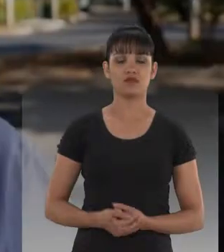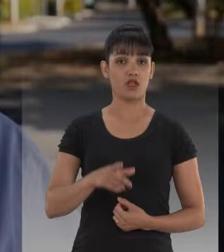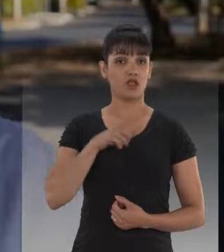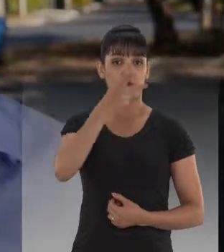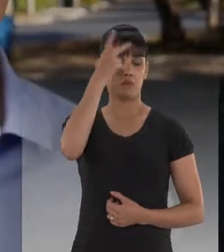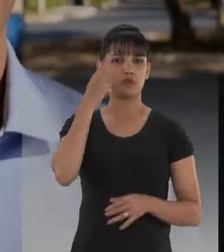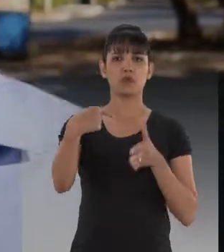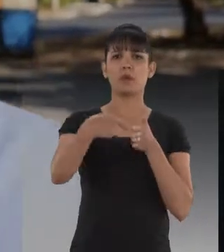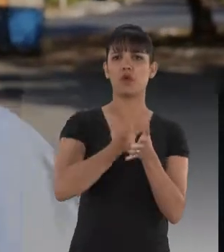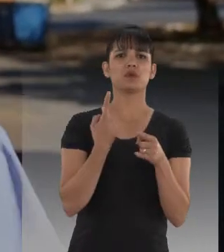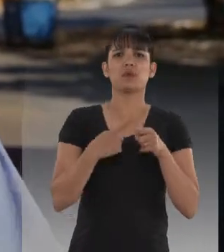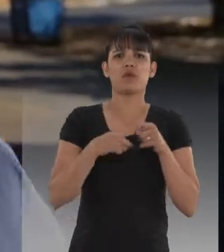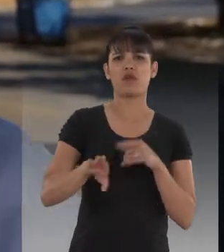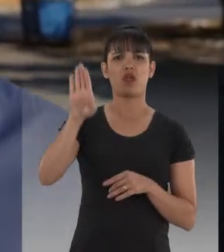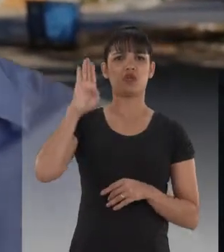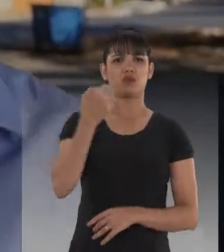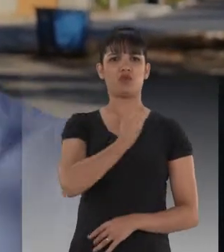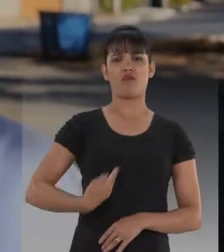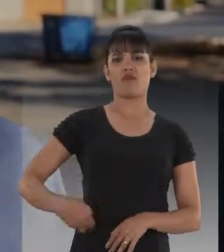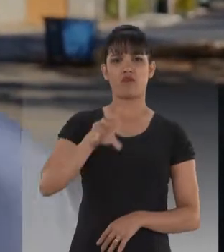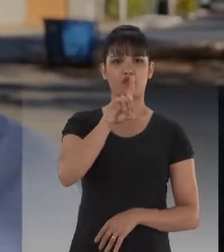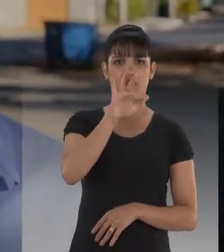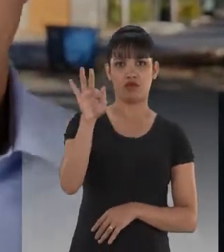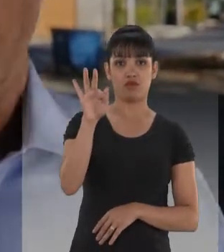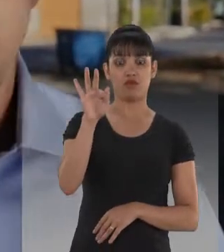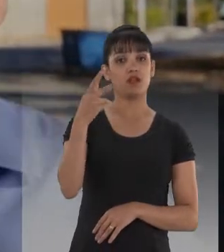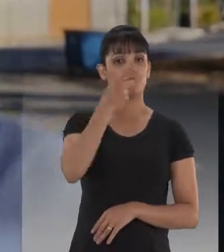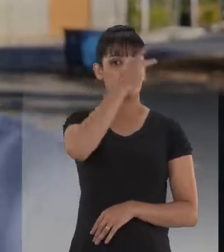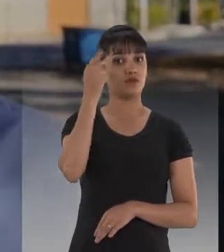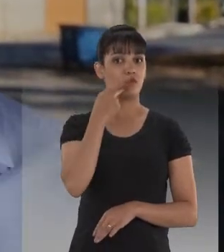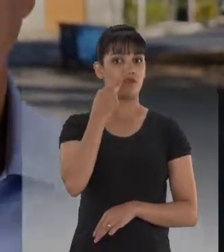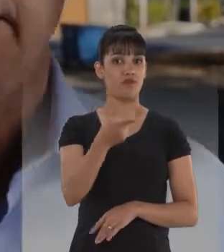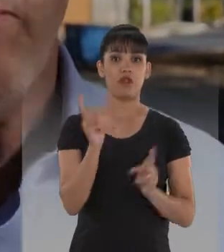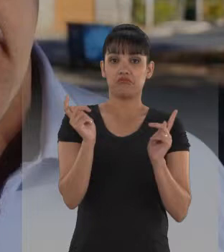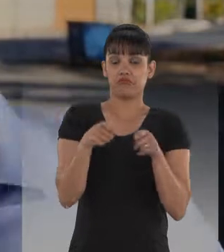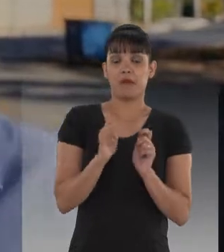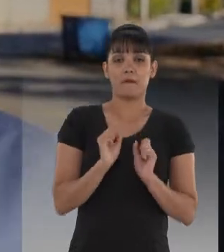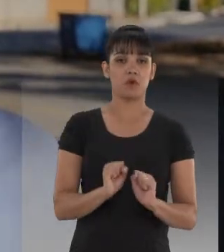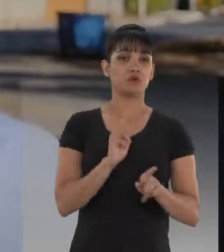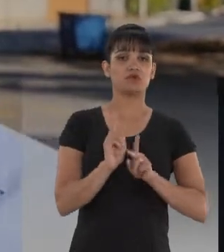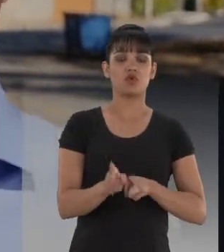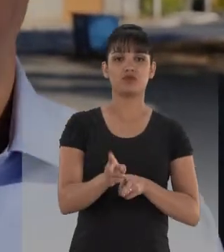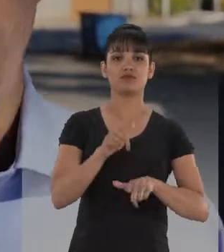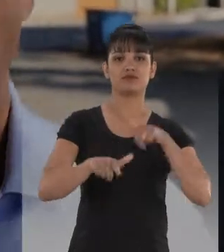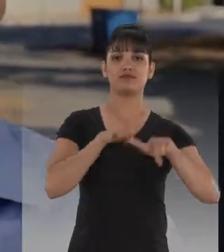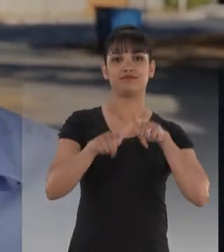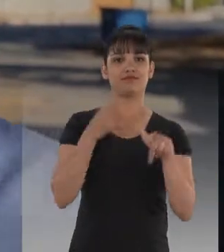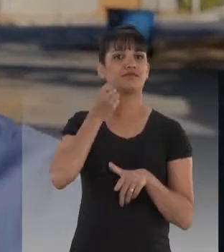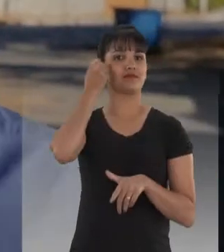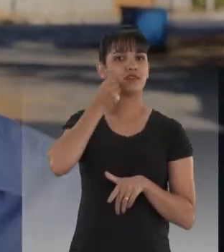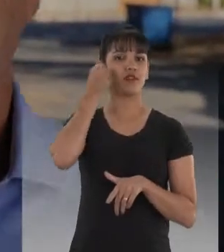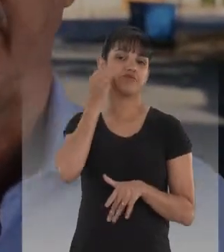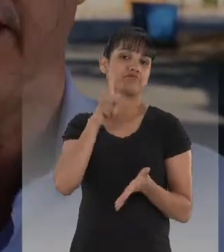Tem gente que pergunta por que sou candidato a governar o Distrito Federal. Essas pessoas dizem que eu poderia continuar trabalhando no Senado.